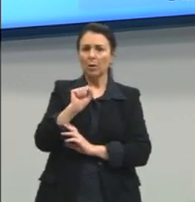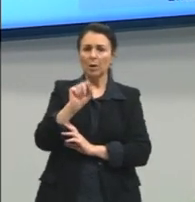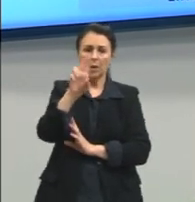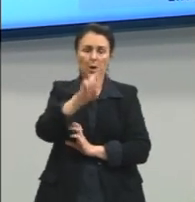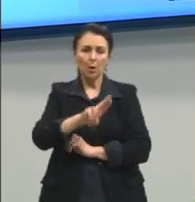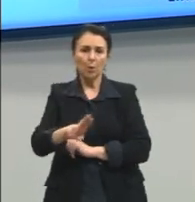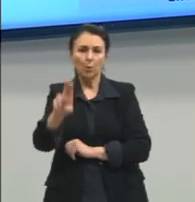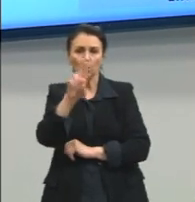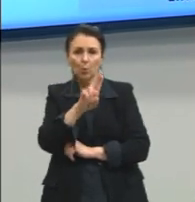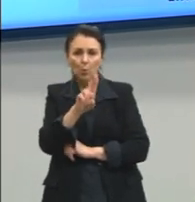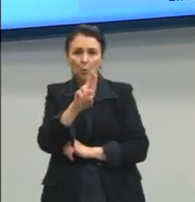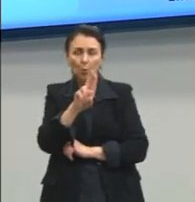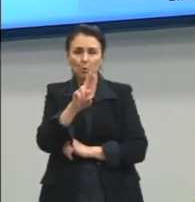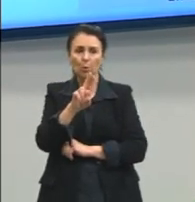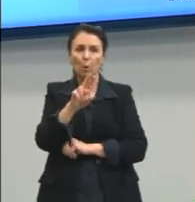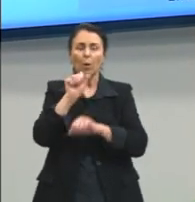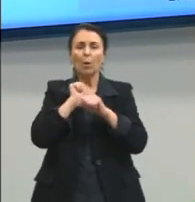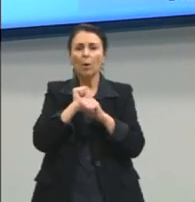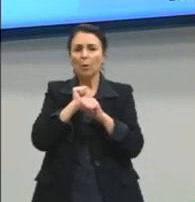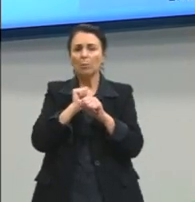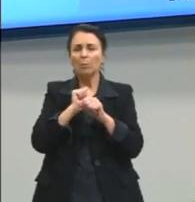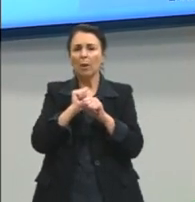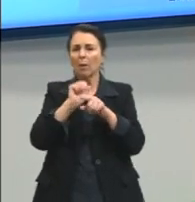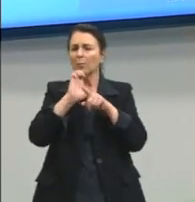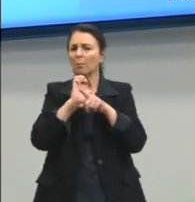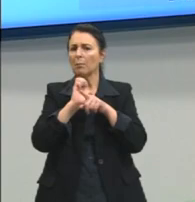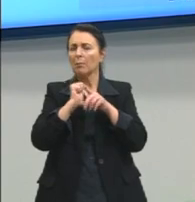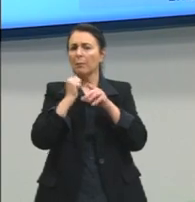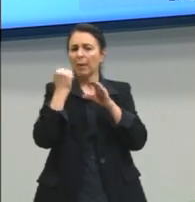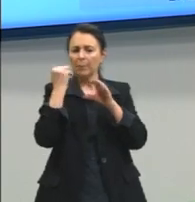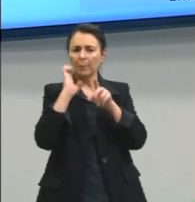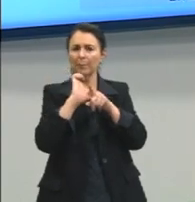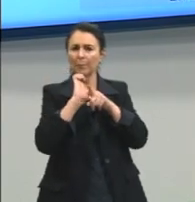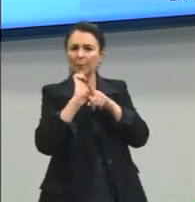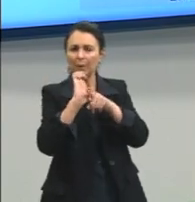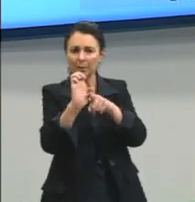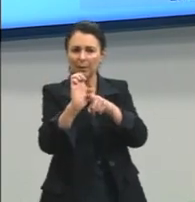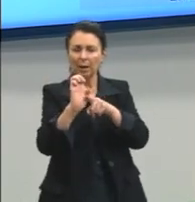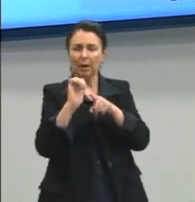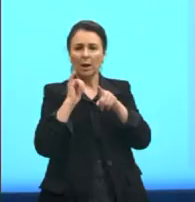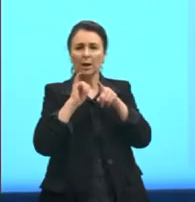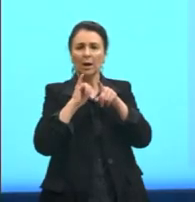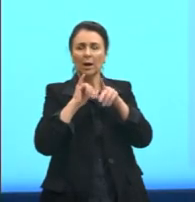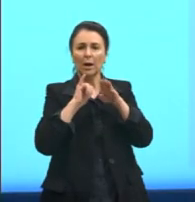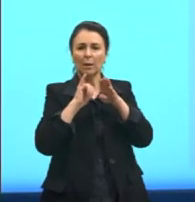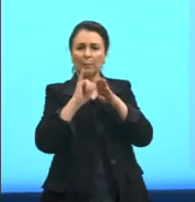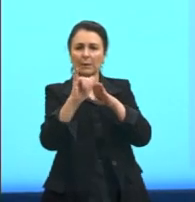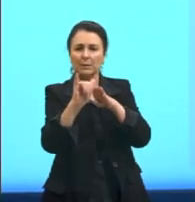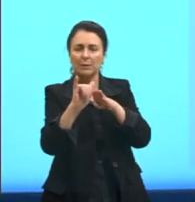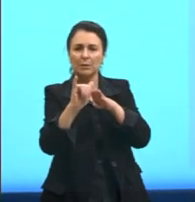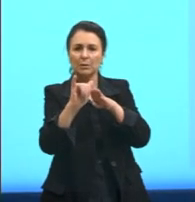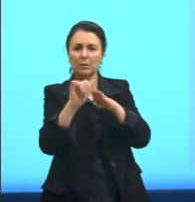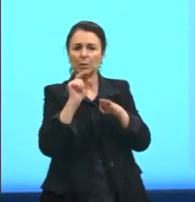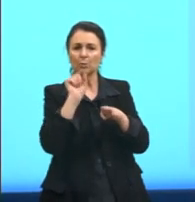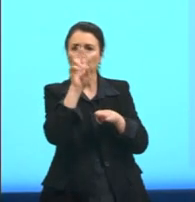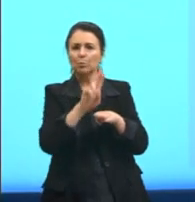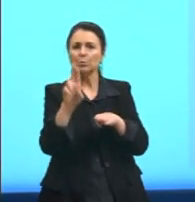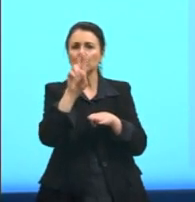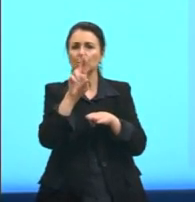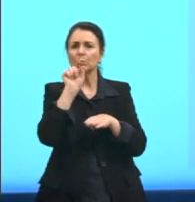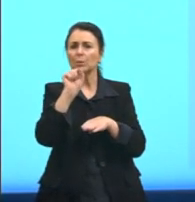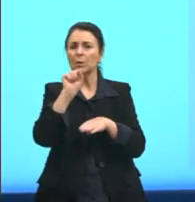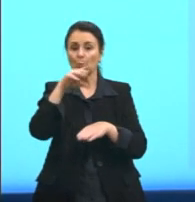uso para transmitir essa mensagem. Então, aqui, nesse caso, eu estou usando a língua